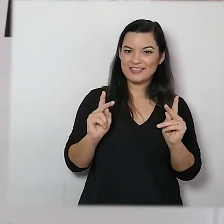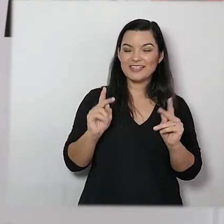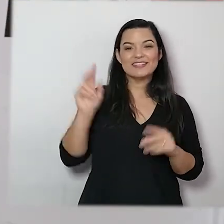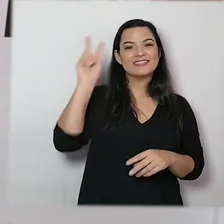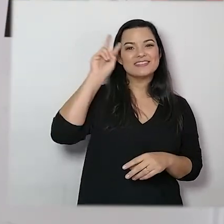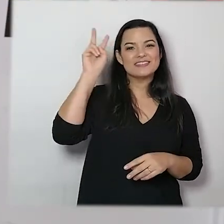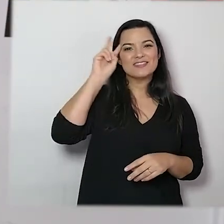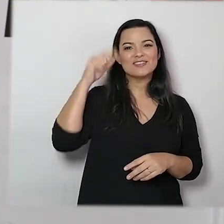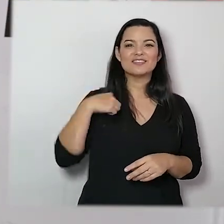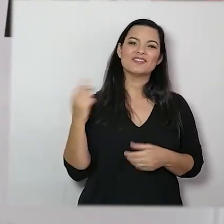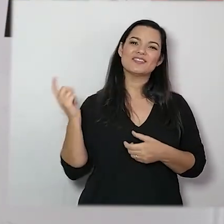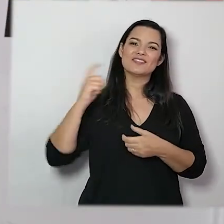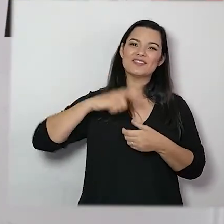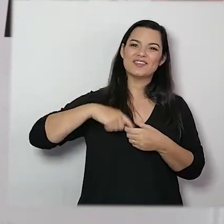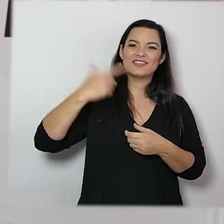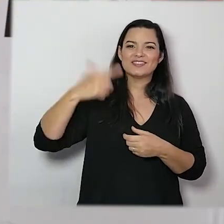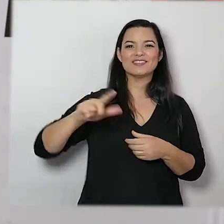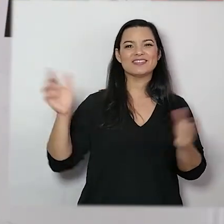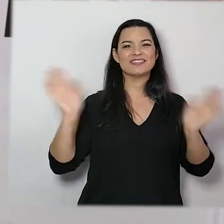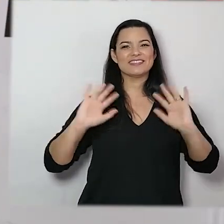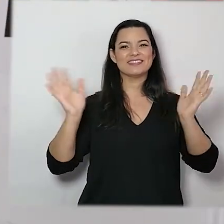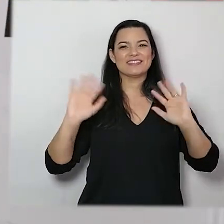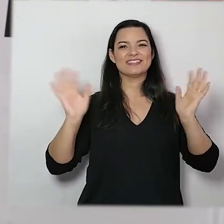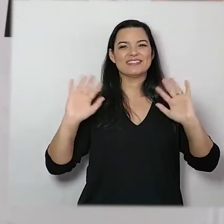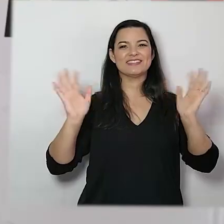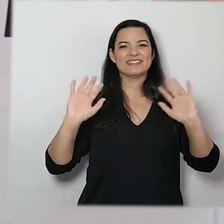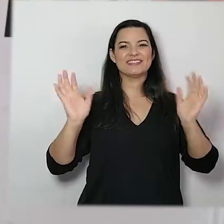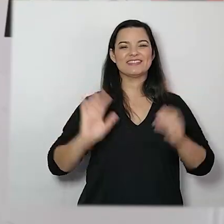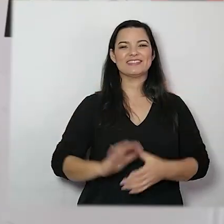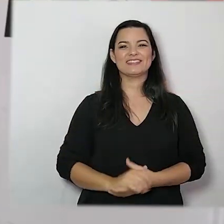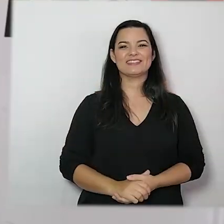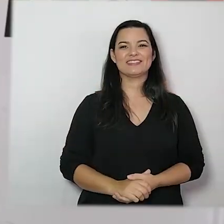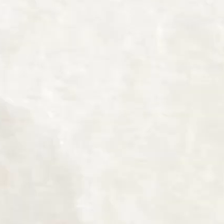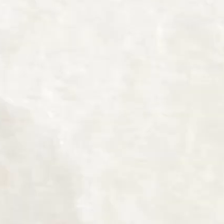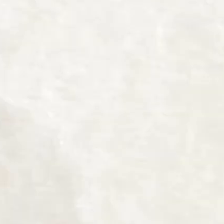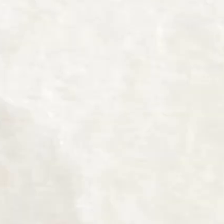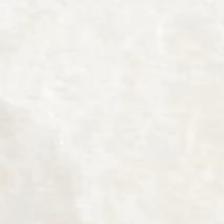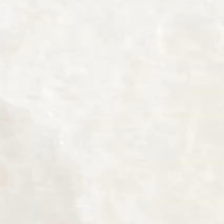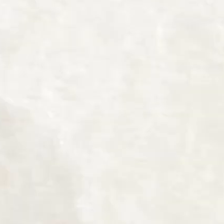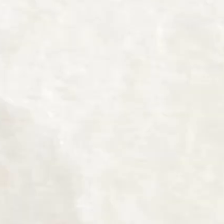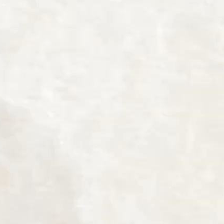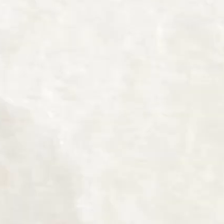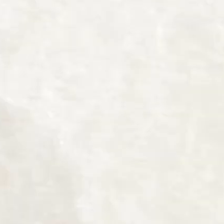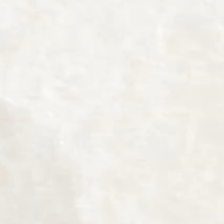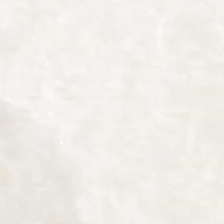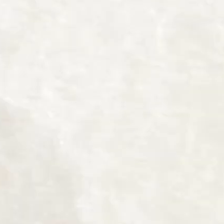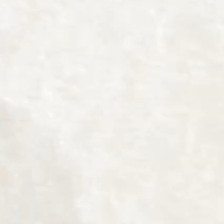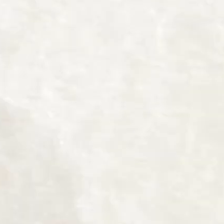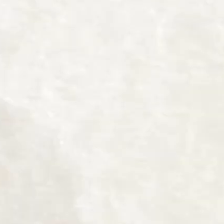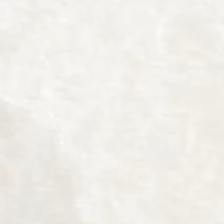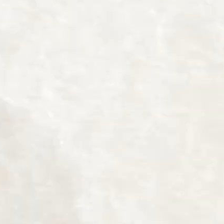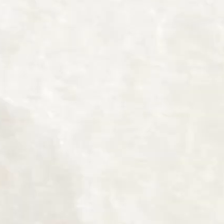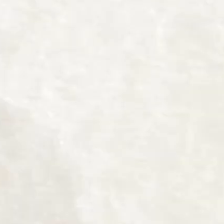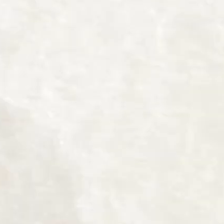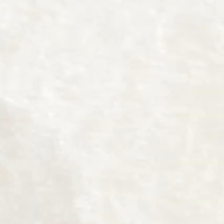E segunda-feira a Pro está aqui à sua espera. Tchau, tchau. Tchau, tchau.